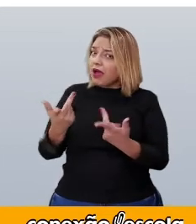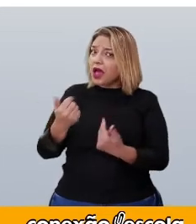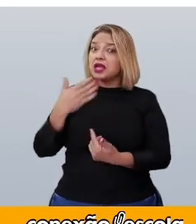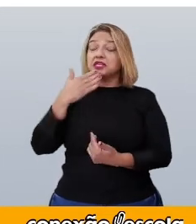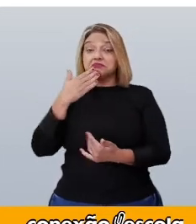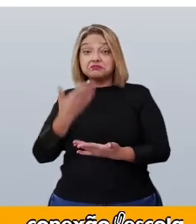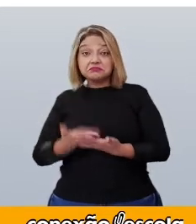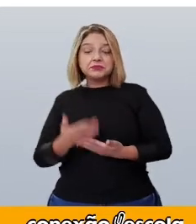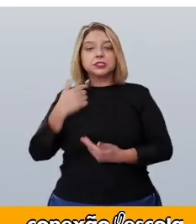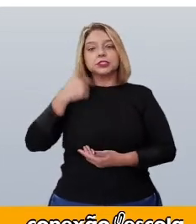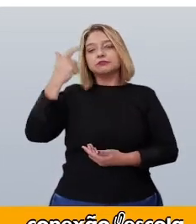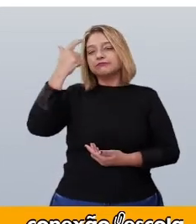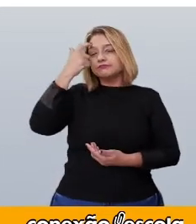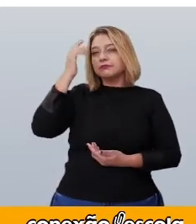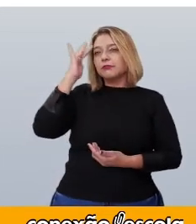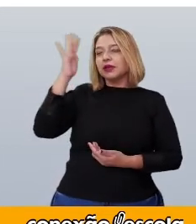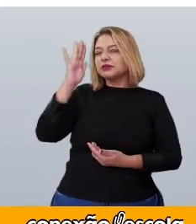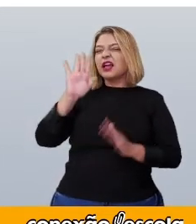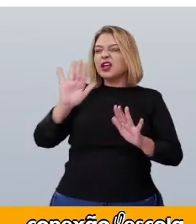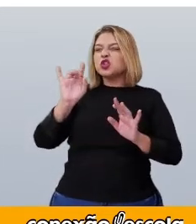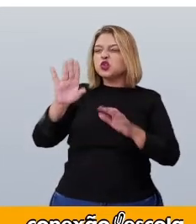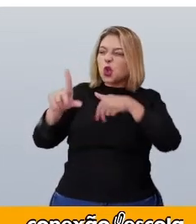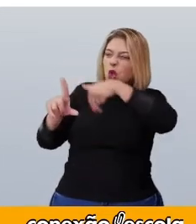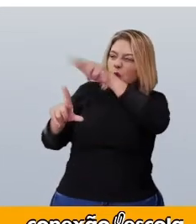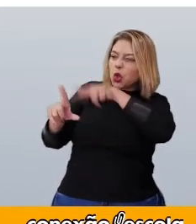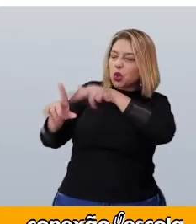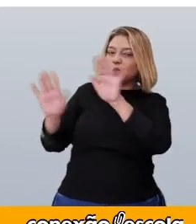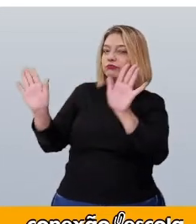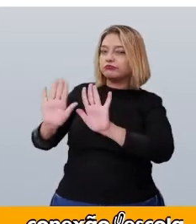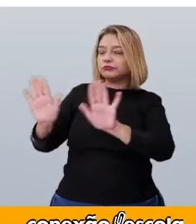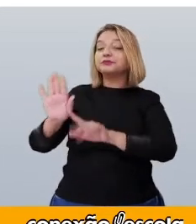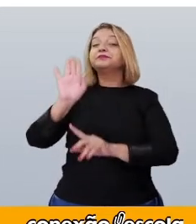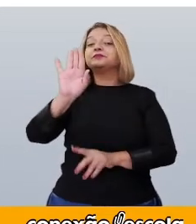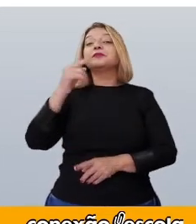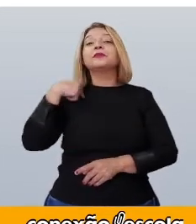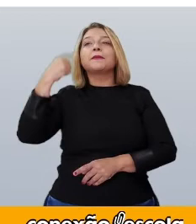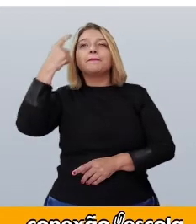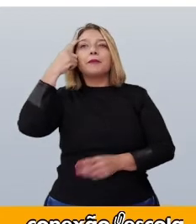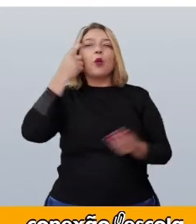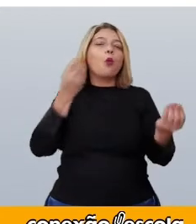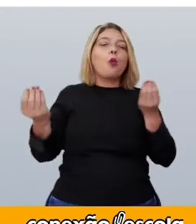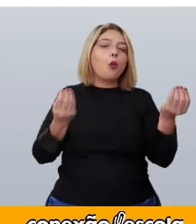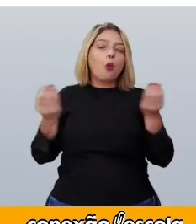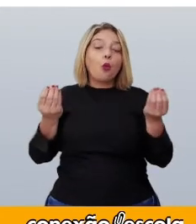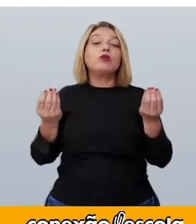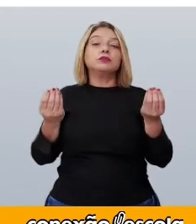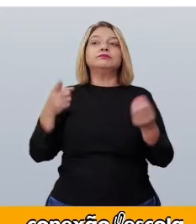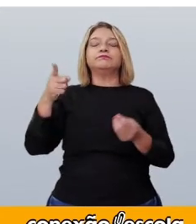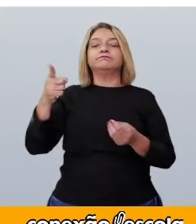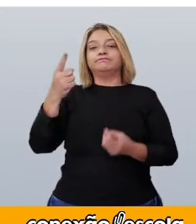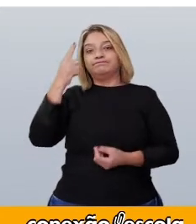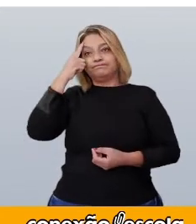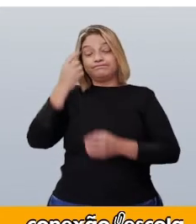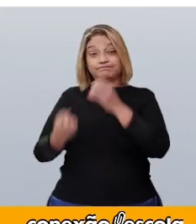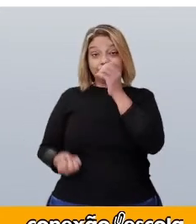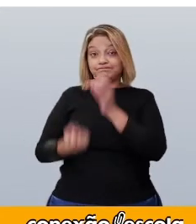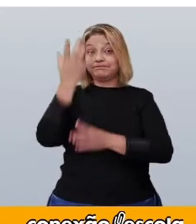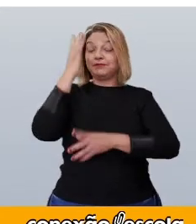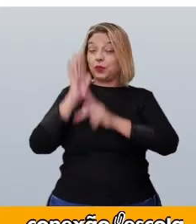que não poderia ficar só nas telas. Conto. Assim, a criadora do projeto